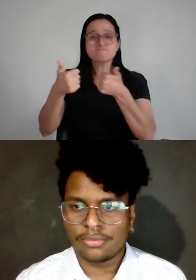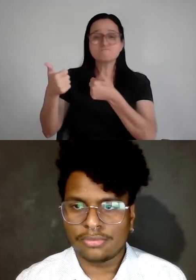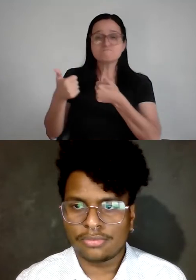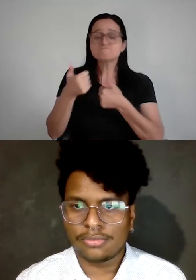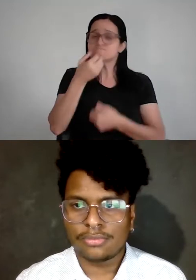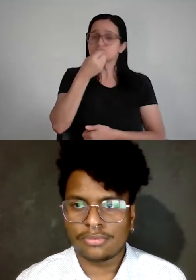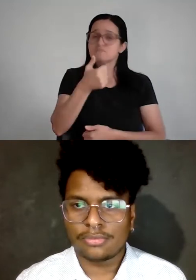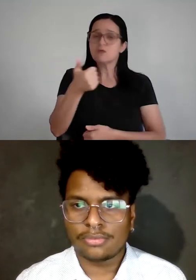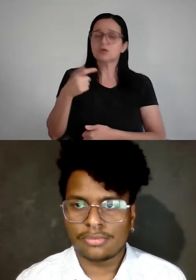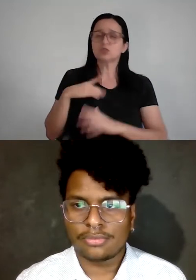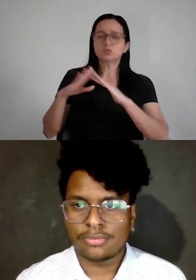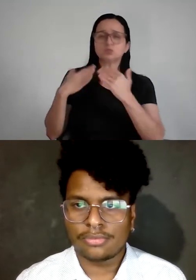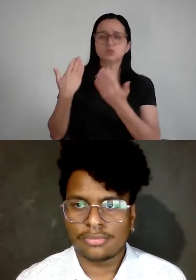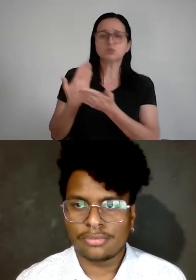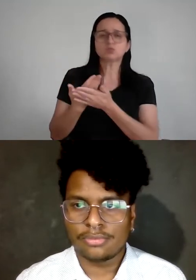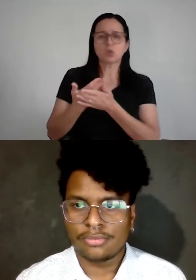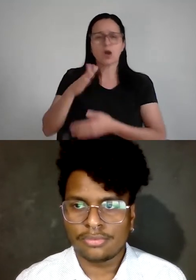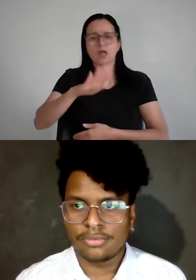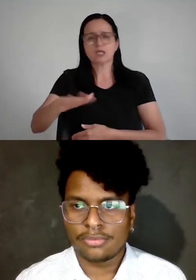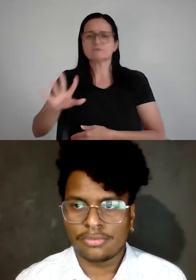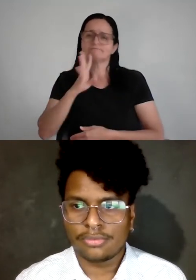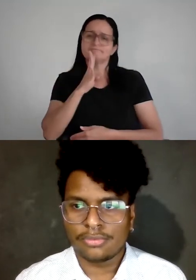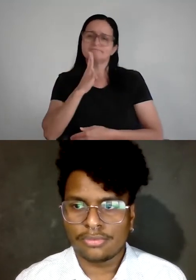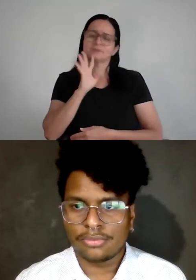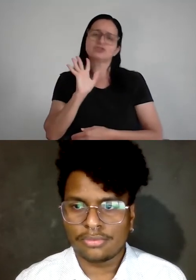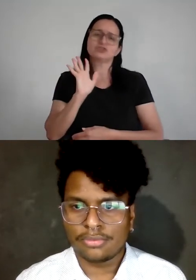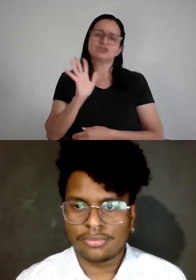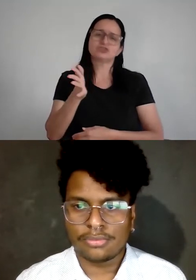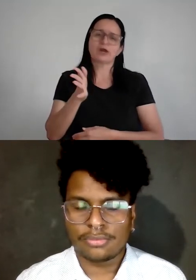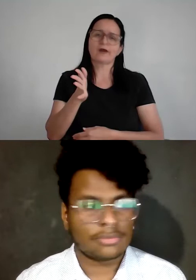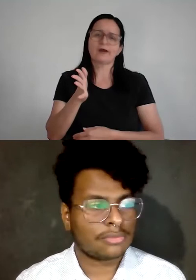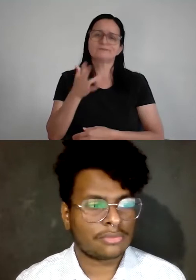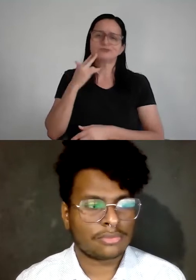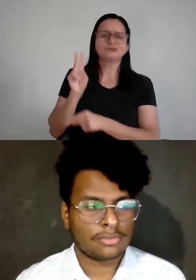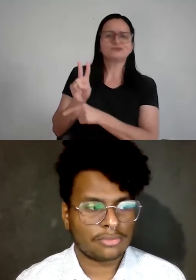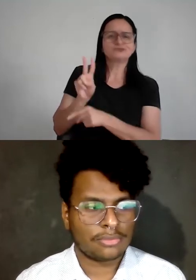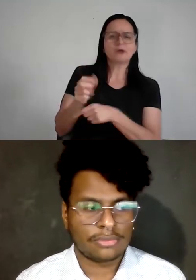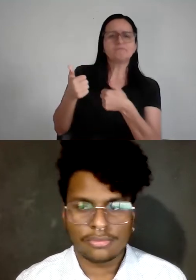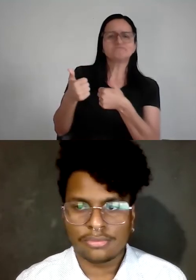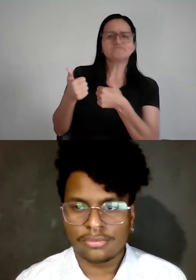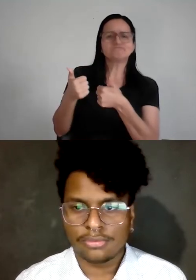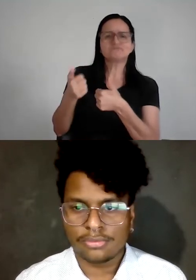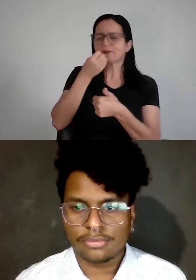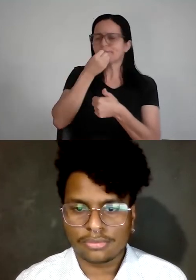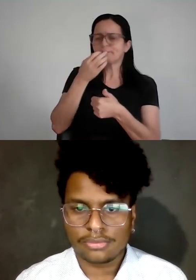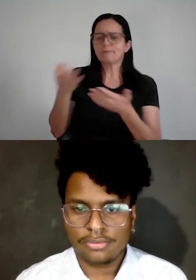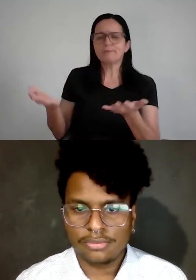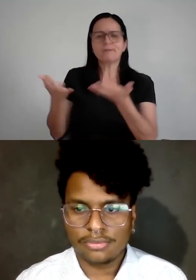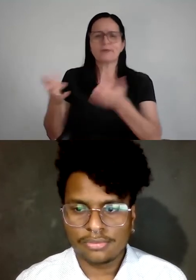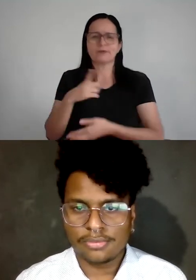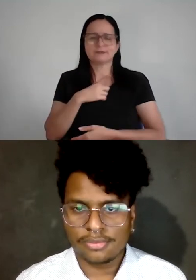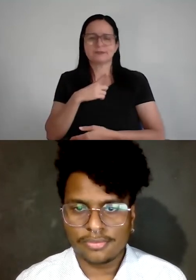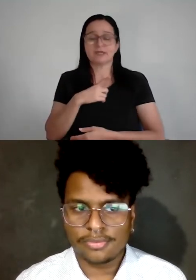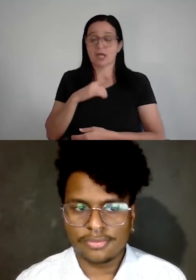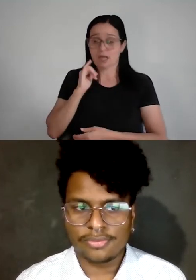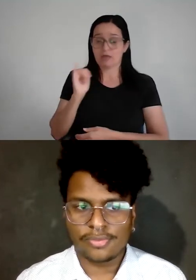carismático, então a escola toda, as crianças já conhecem, os inspetores elogiam ele, pô, esse cara é gente boa e tal, aí eu estou lá no ouvido dele,